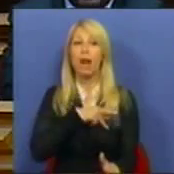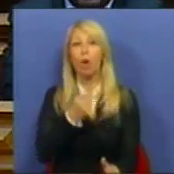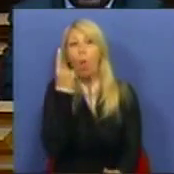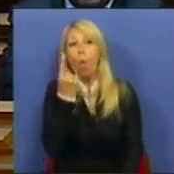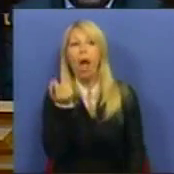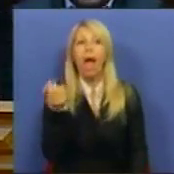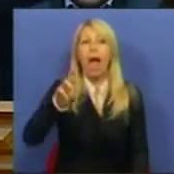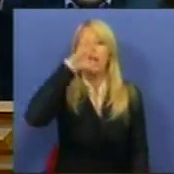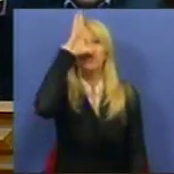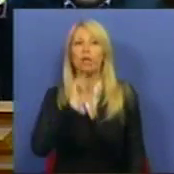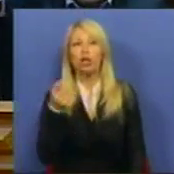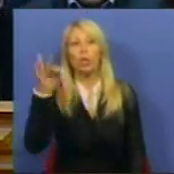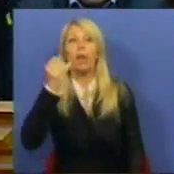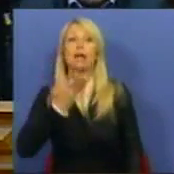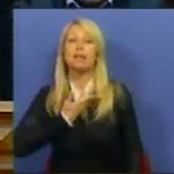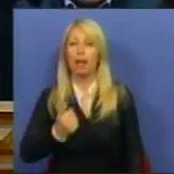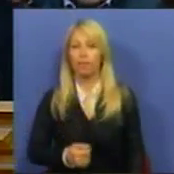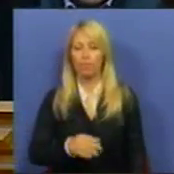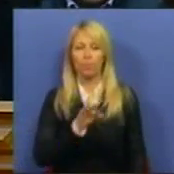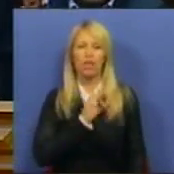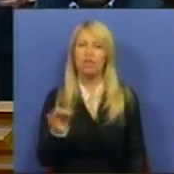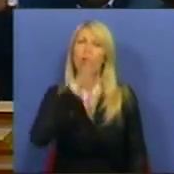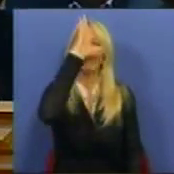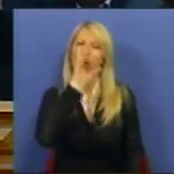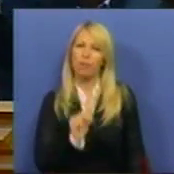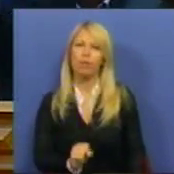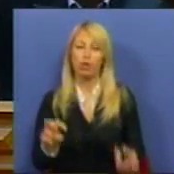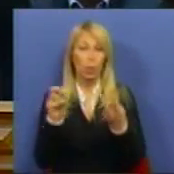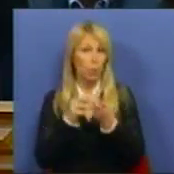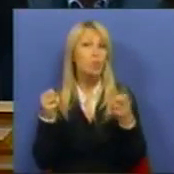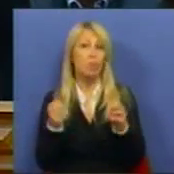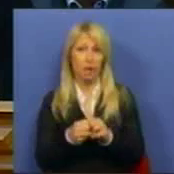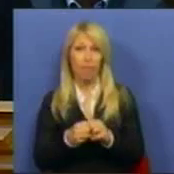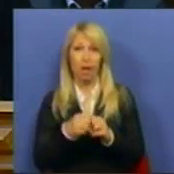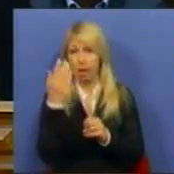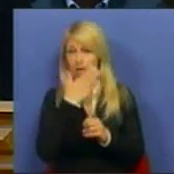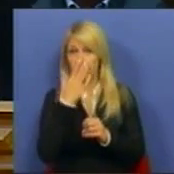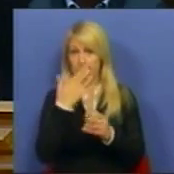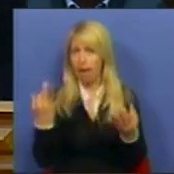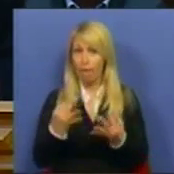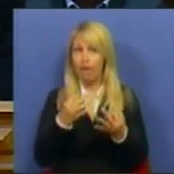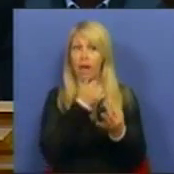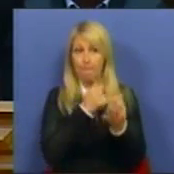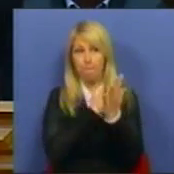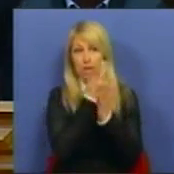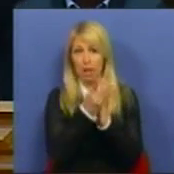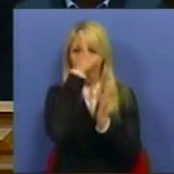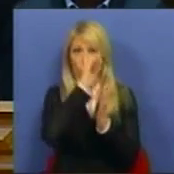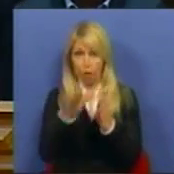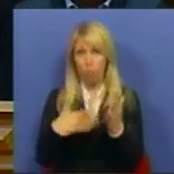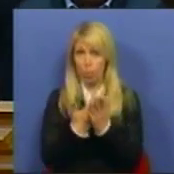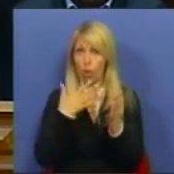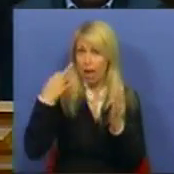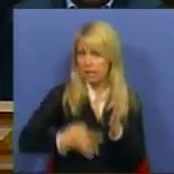-Ministro do PSD. Sr. Primeiro-Ministro, o problema é que, se é certa a medida que o Governo propõe para